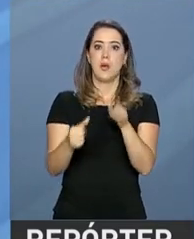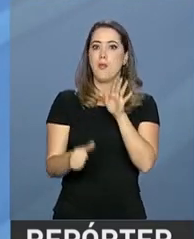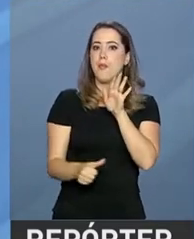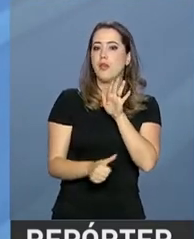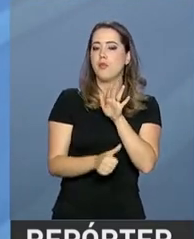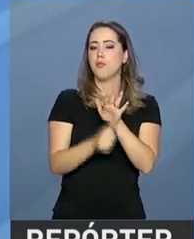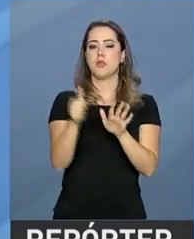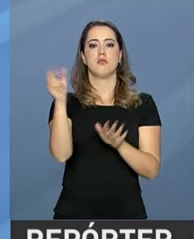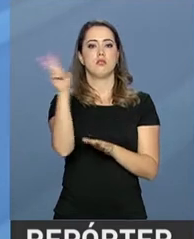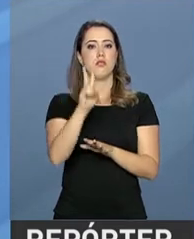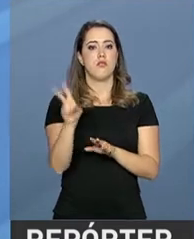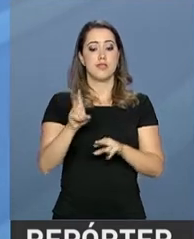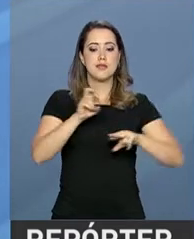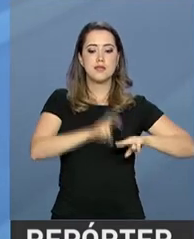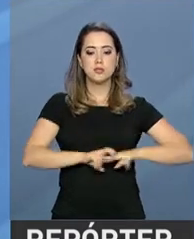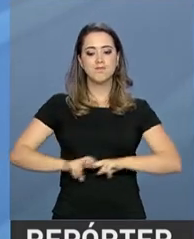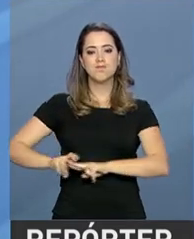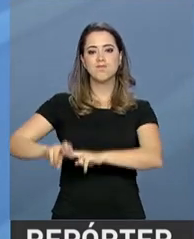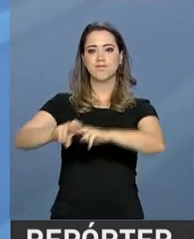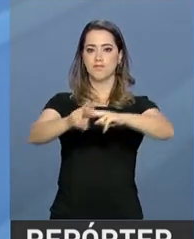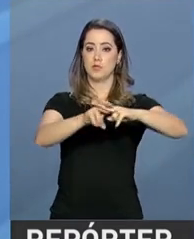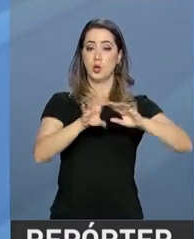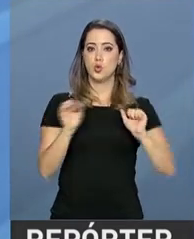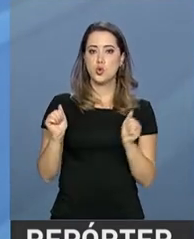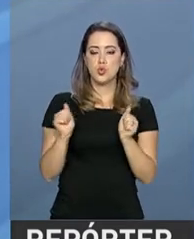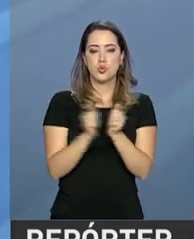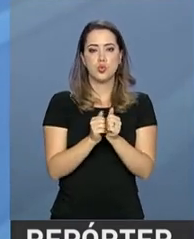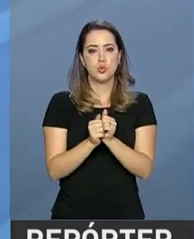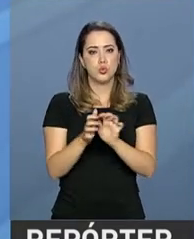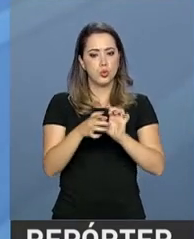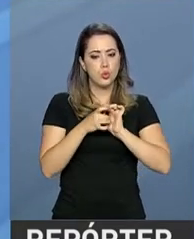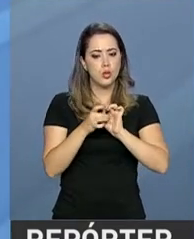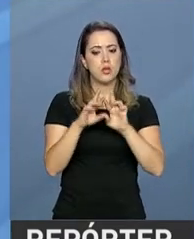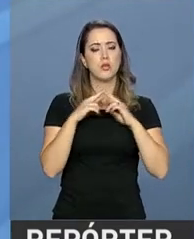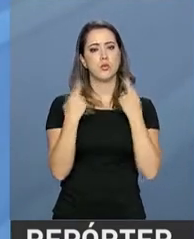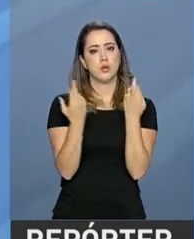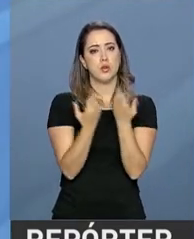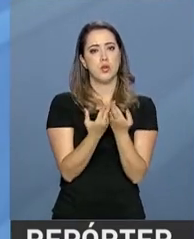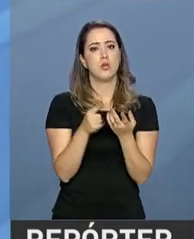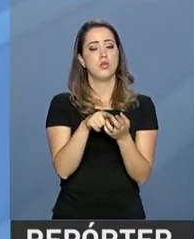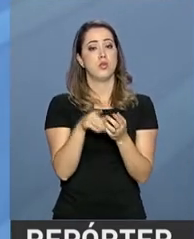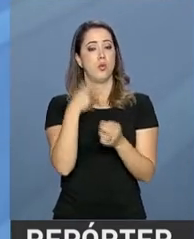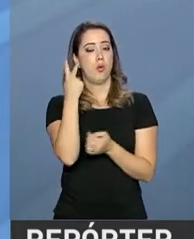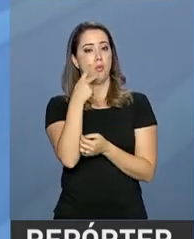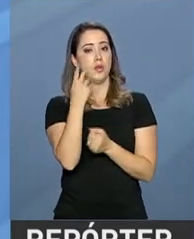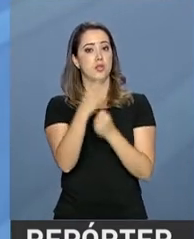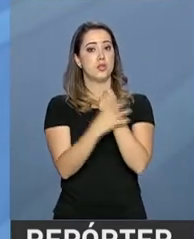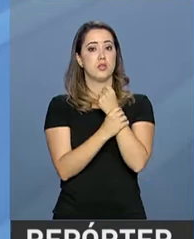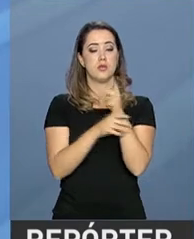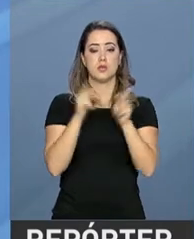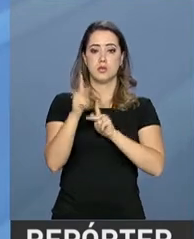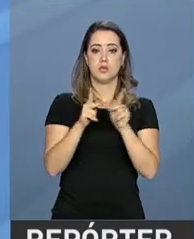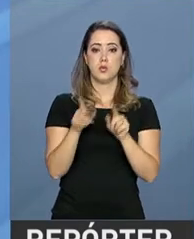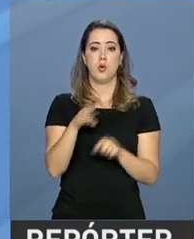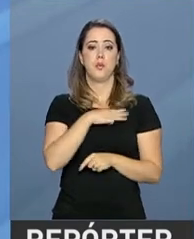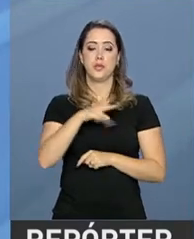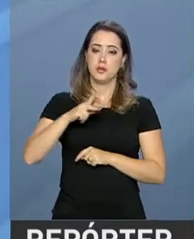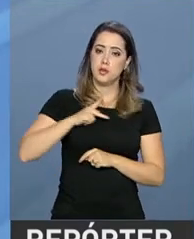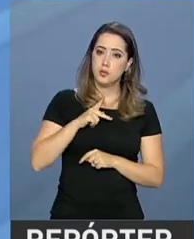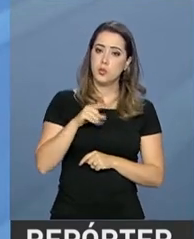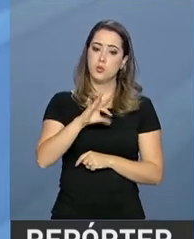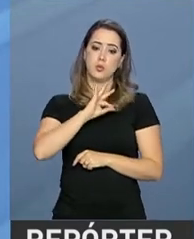vez, sentar-se-ão para fazer e formular uma política de segurança pública nacional, o Ministério Público, as polícias,